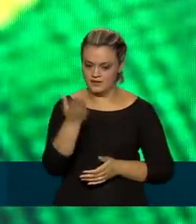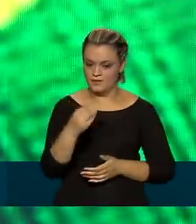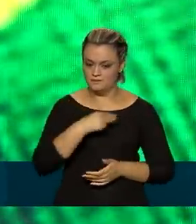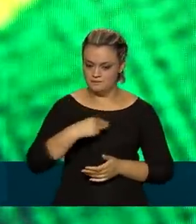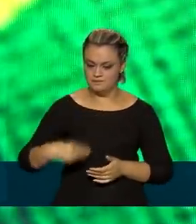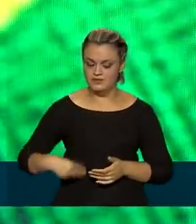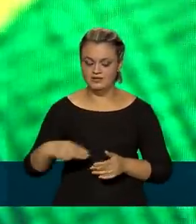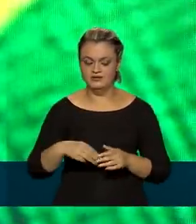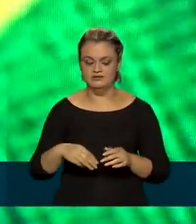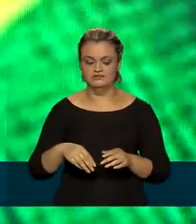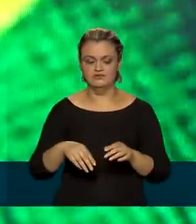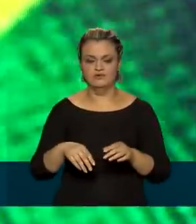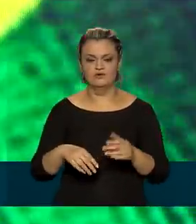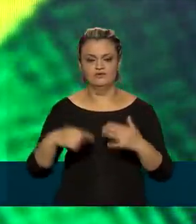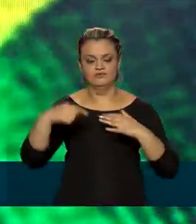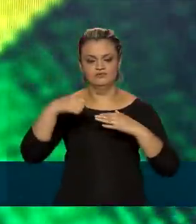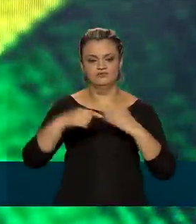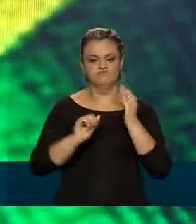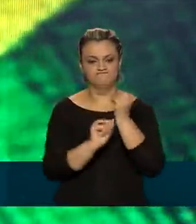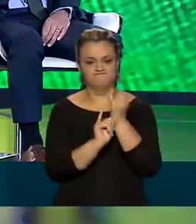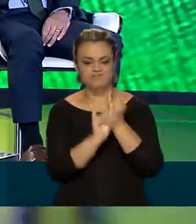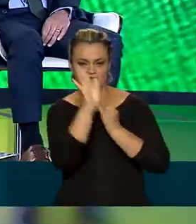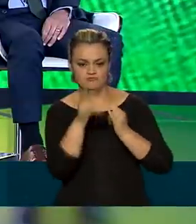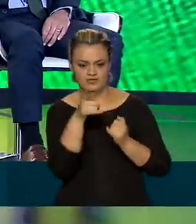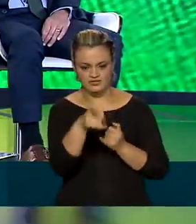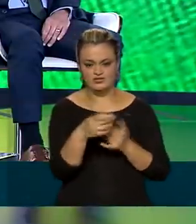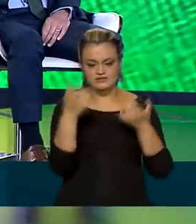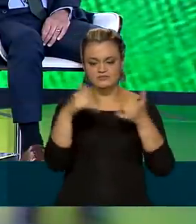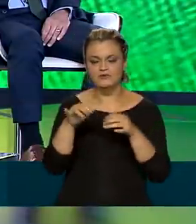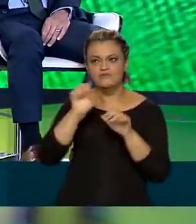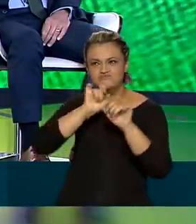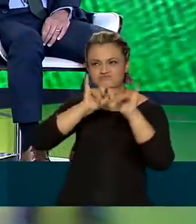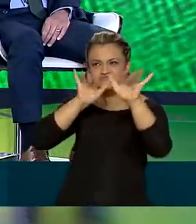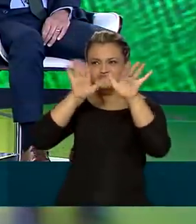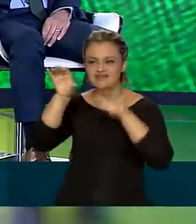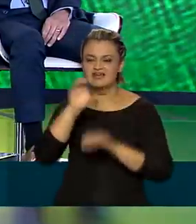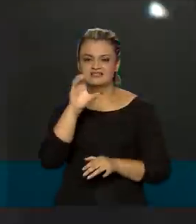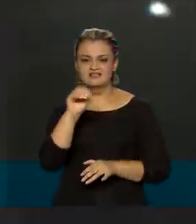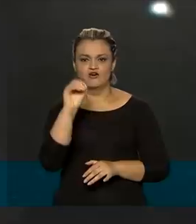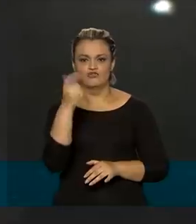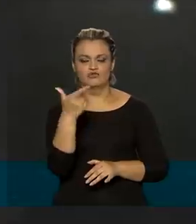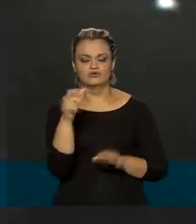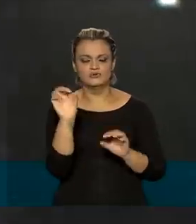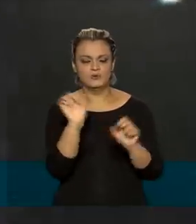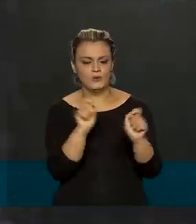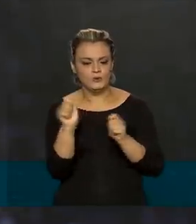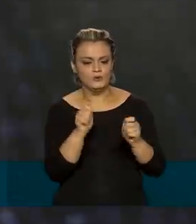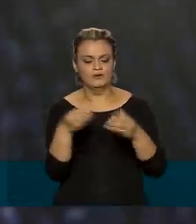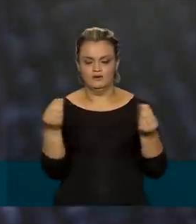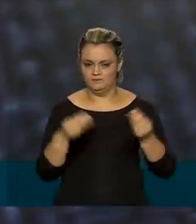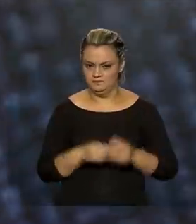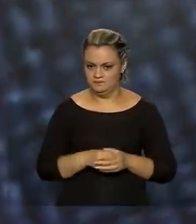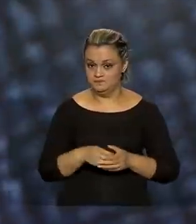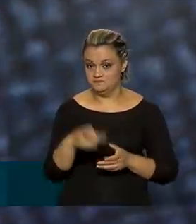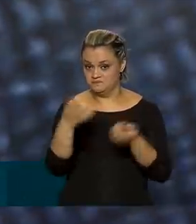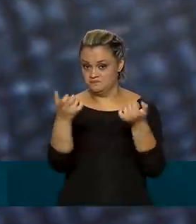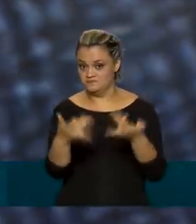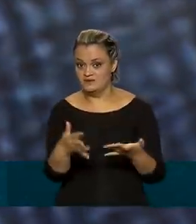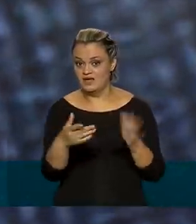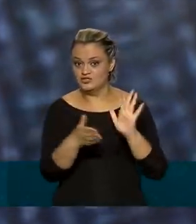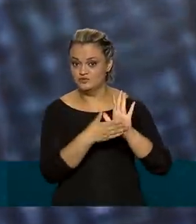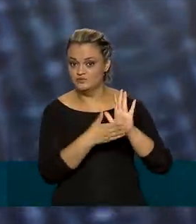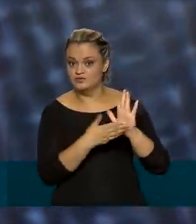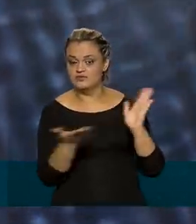Ambiente anunciou uma nova meta de redução de emissão de carbono para o país. Apresentamos hoje uma